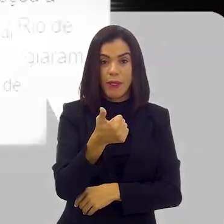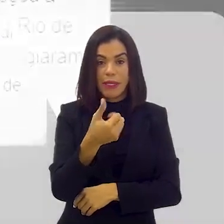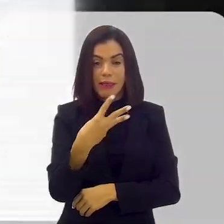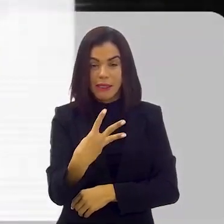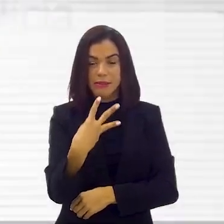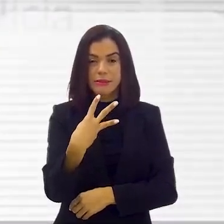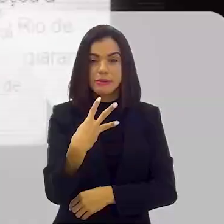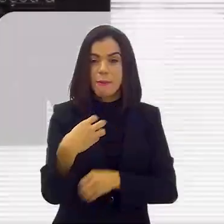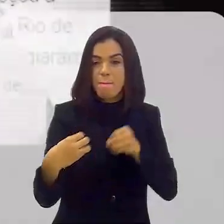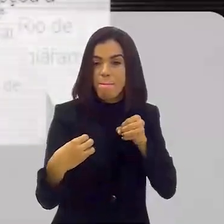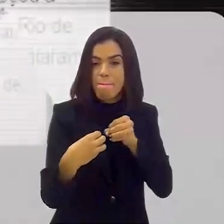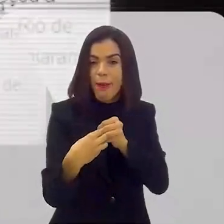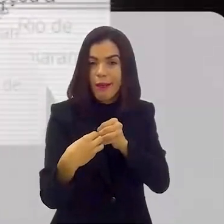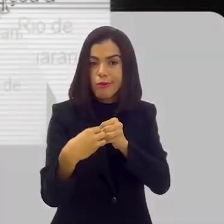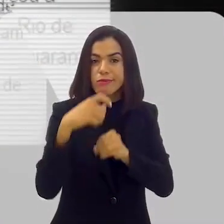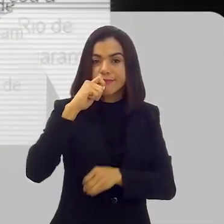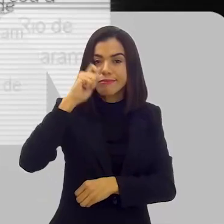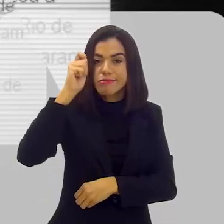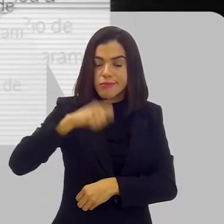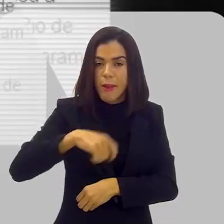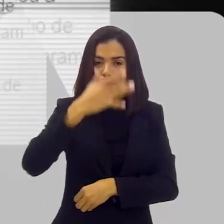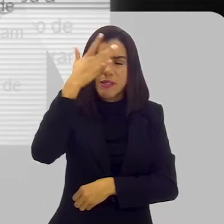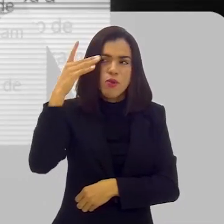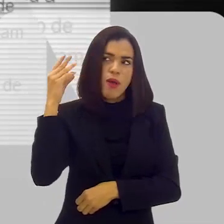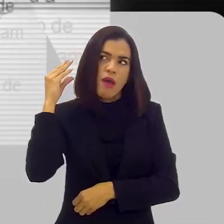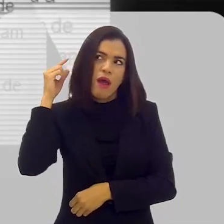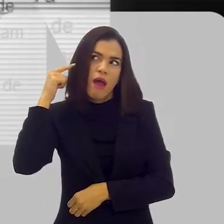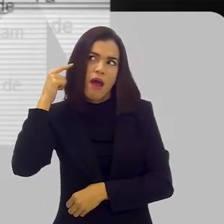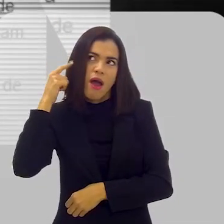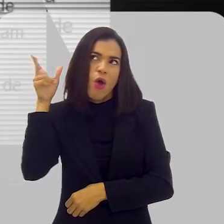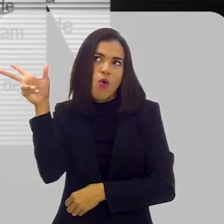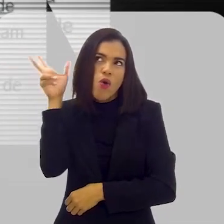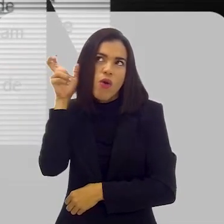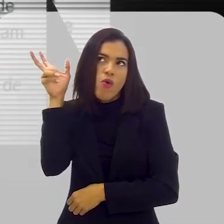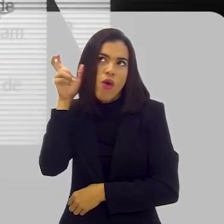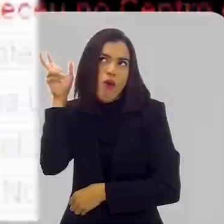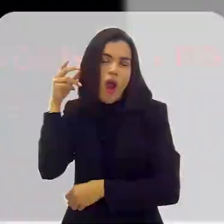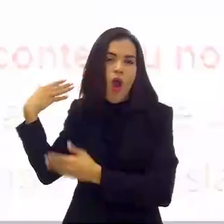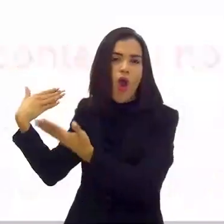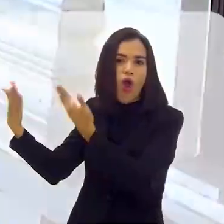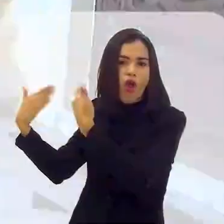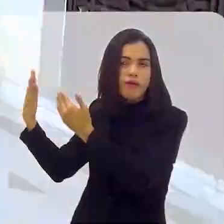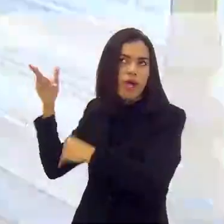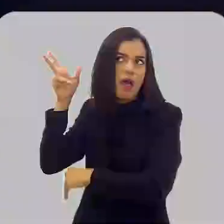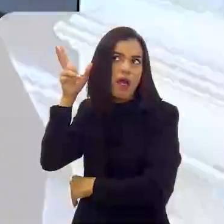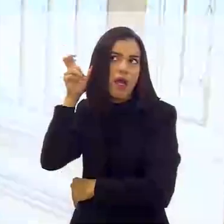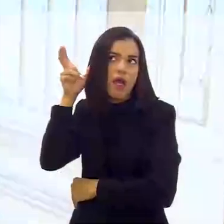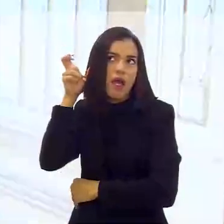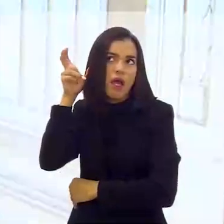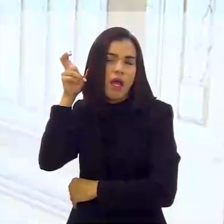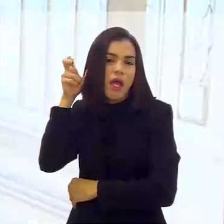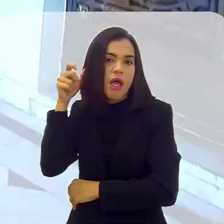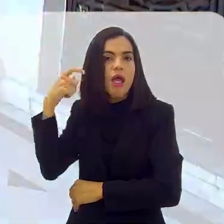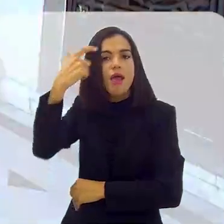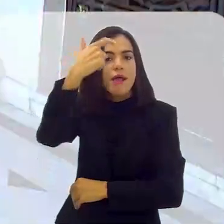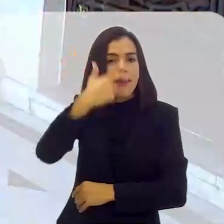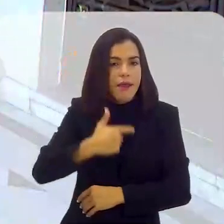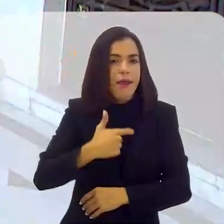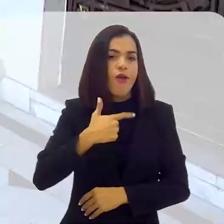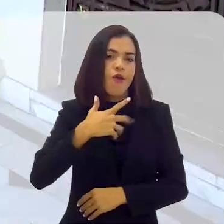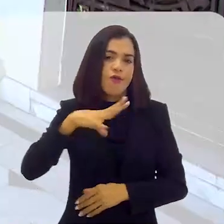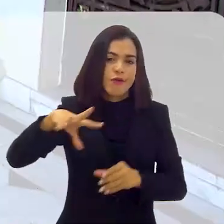Em 2013, perto do Tiradentes, um funcionário escutou uma conversa que revelava o que estava por vir.